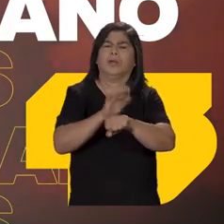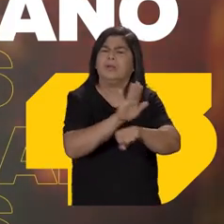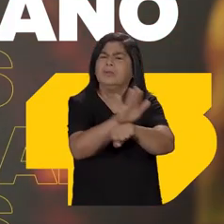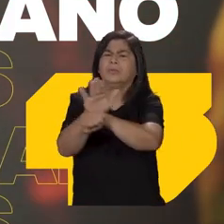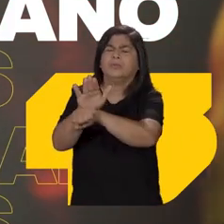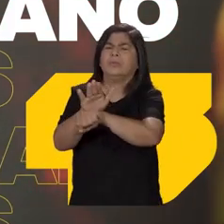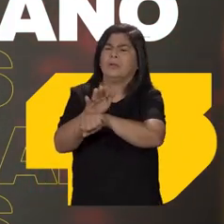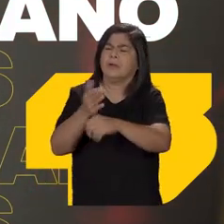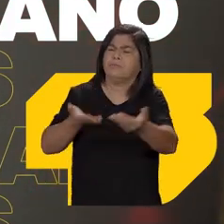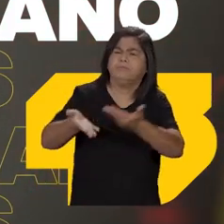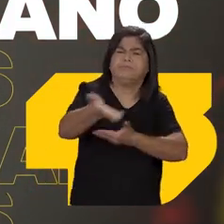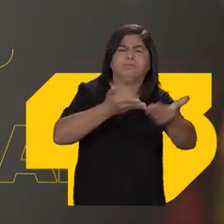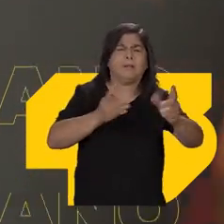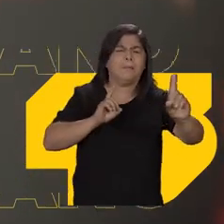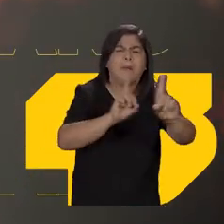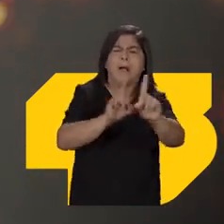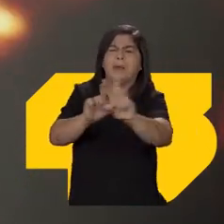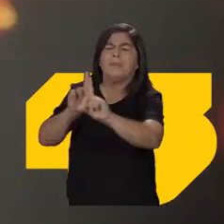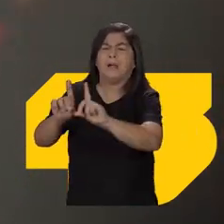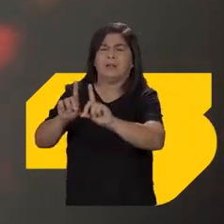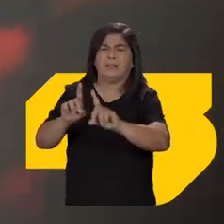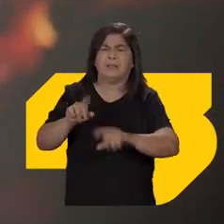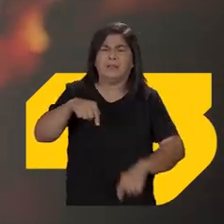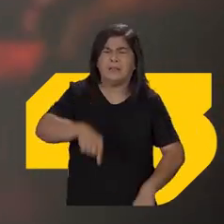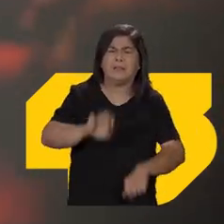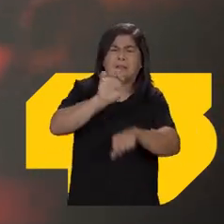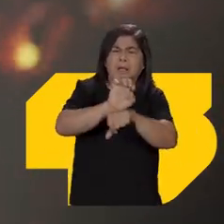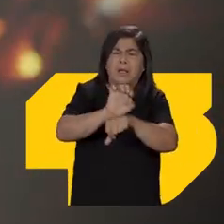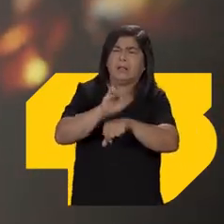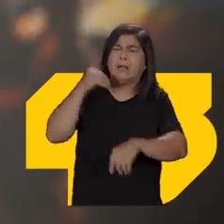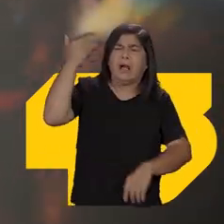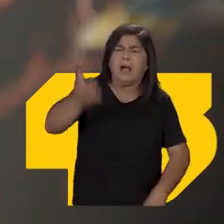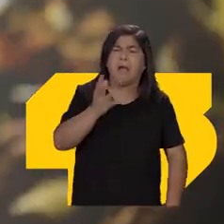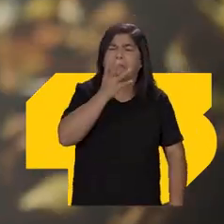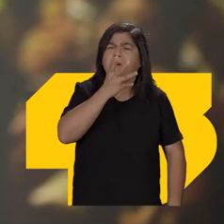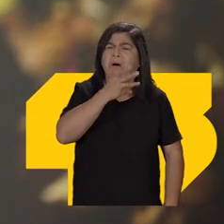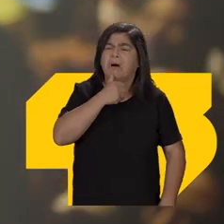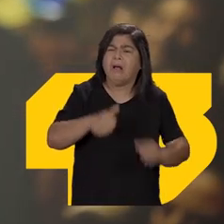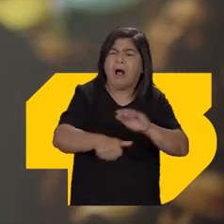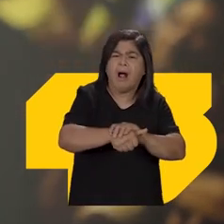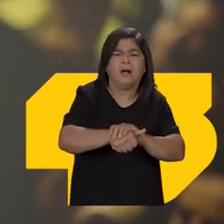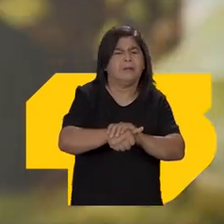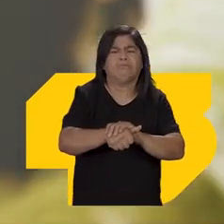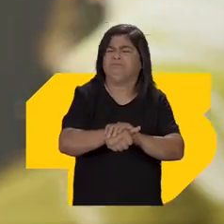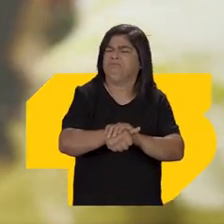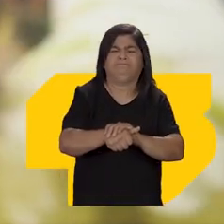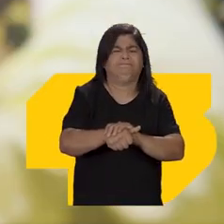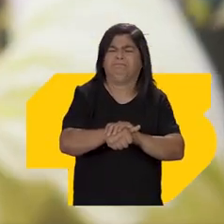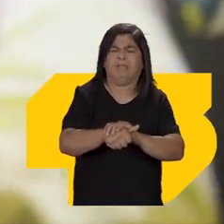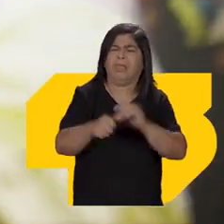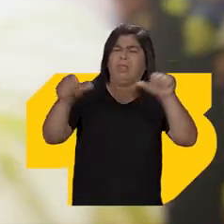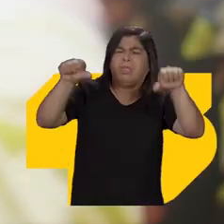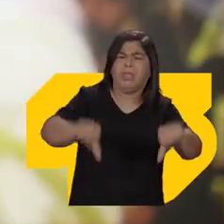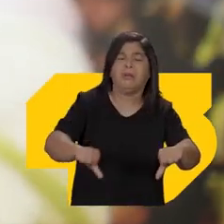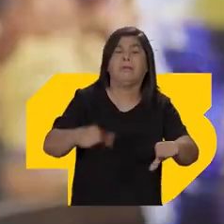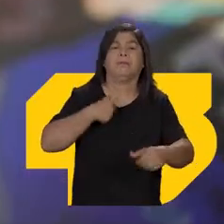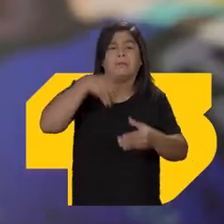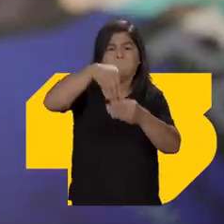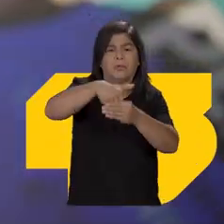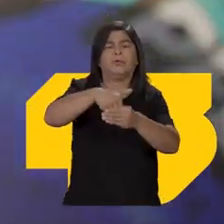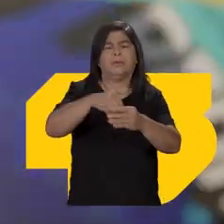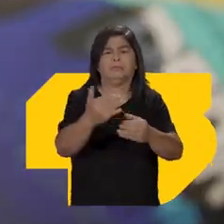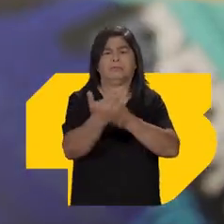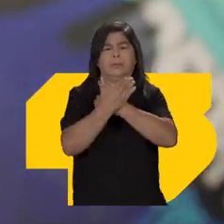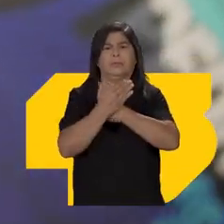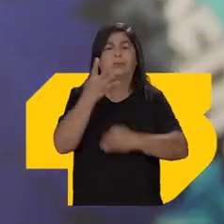humano, mais próximo. Ninguém aguenta mais viver em um Estado que anda em marchas lentas, que perdeu o rumo. Por isso, o peço a você é um